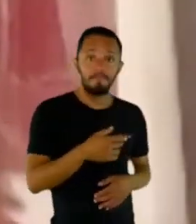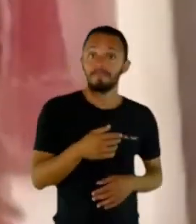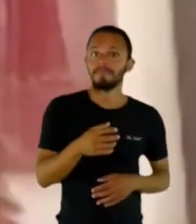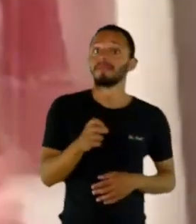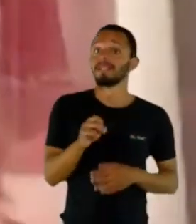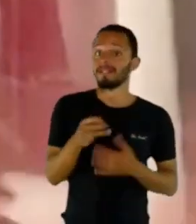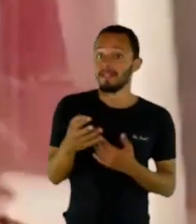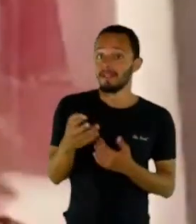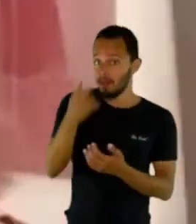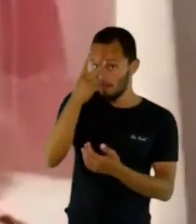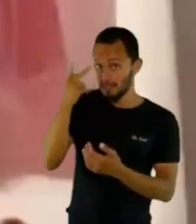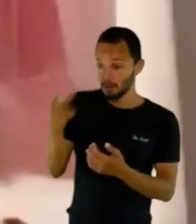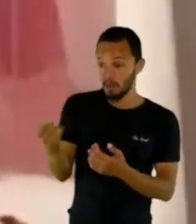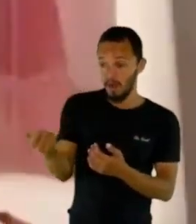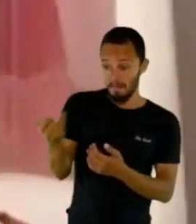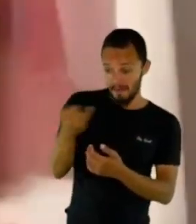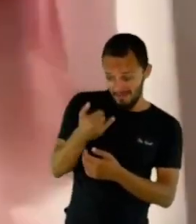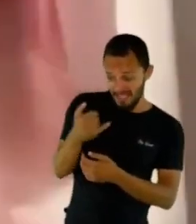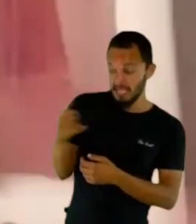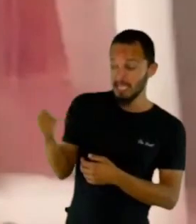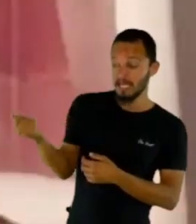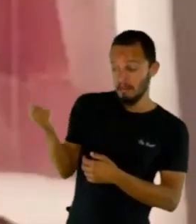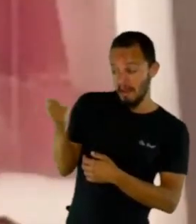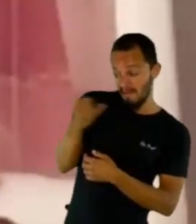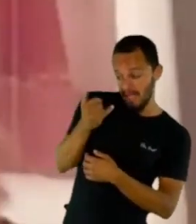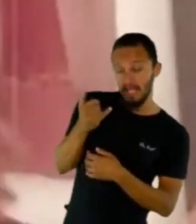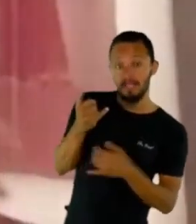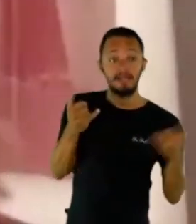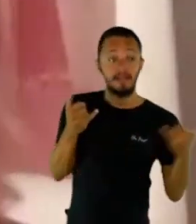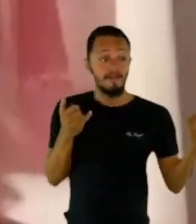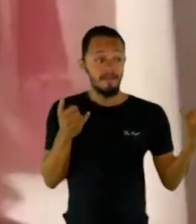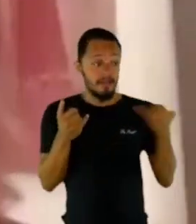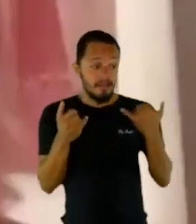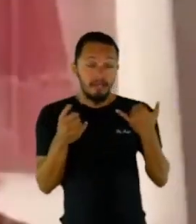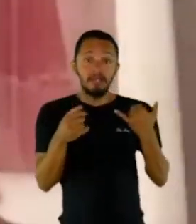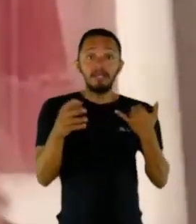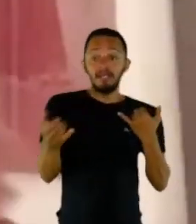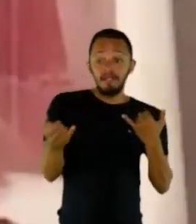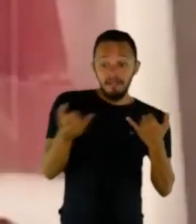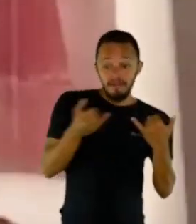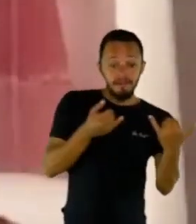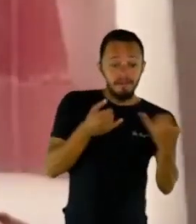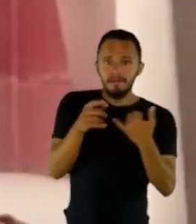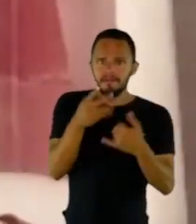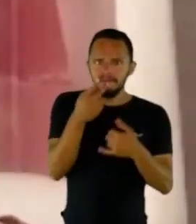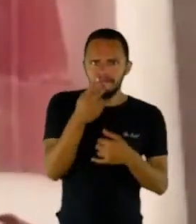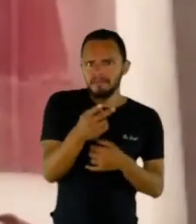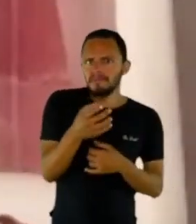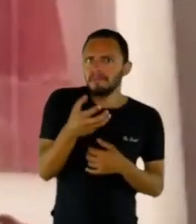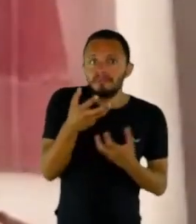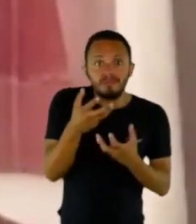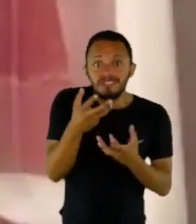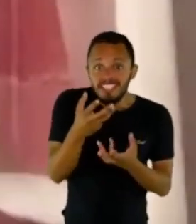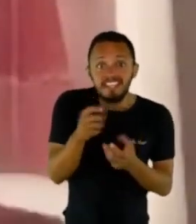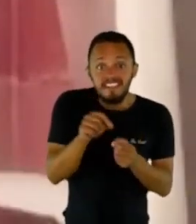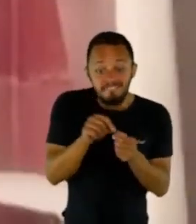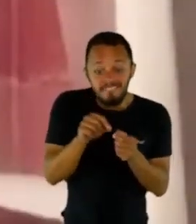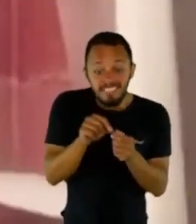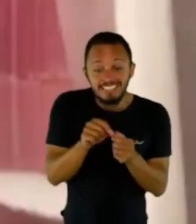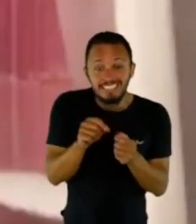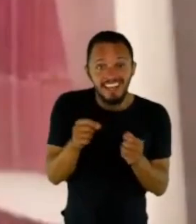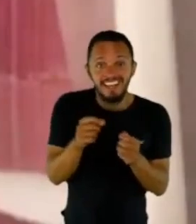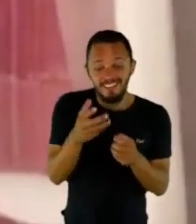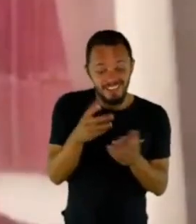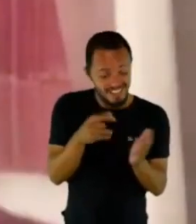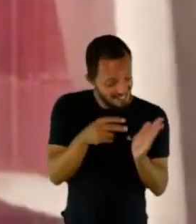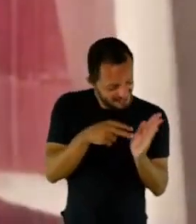acontecido e tem finais que as mulheres comemoram muito, porque eu queria ter feito isso, coisas que eu não faria, mas eu queria ter